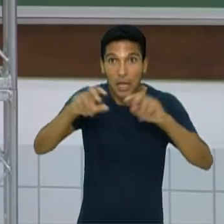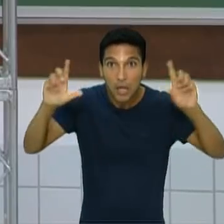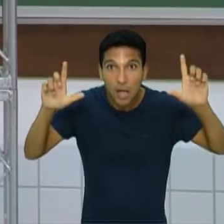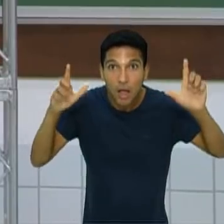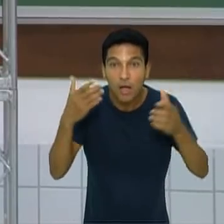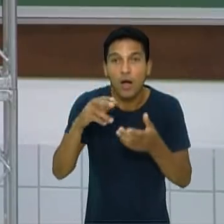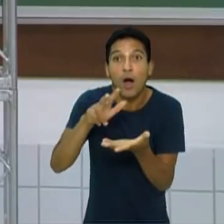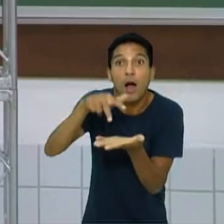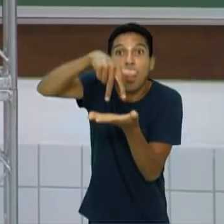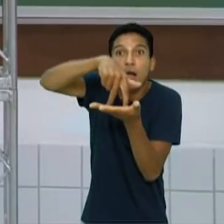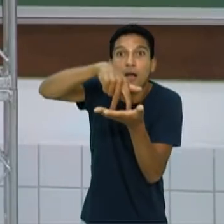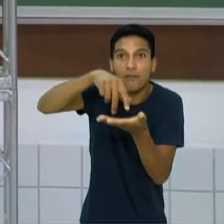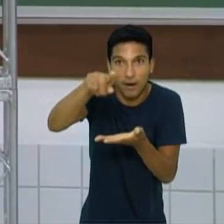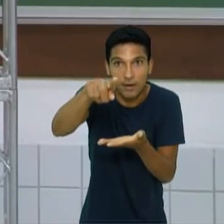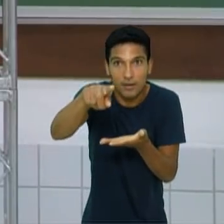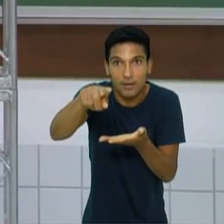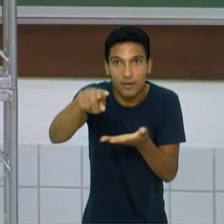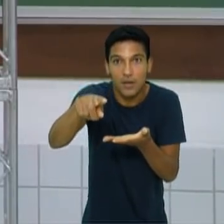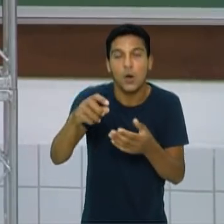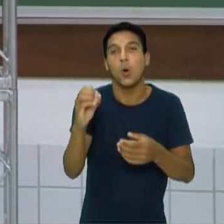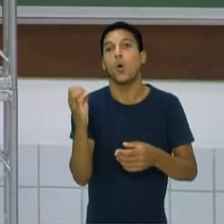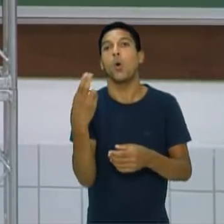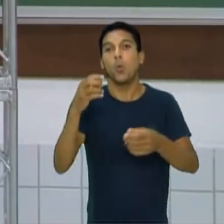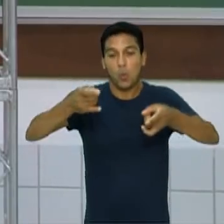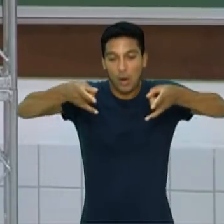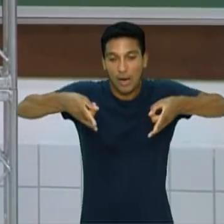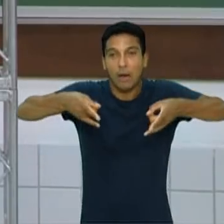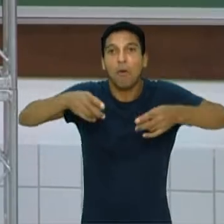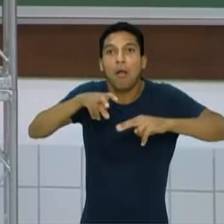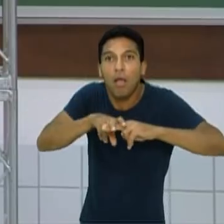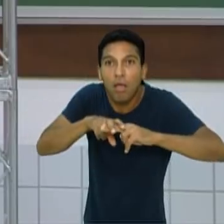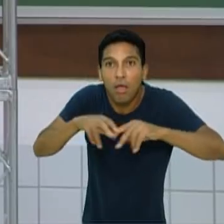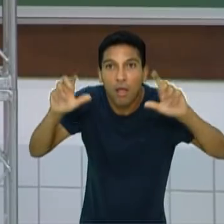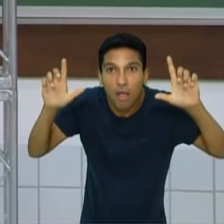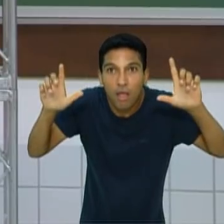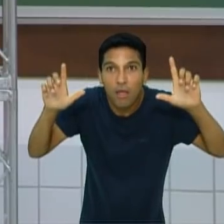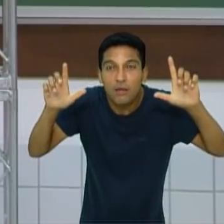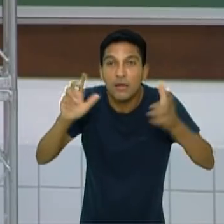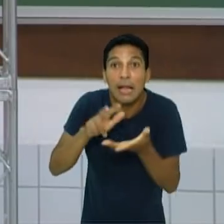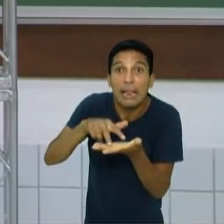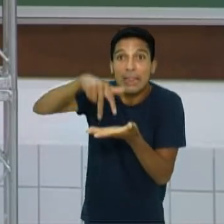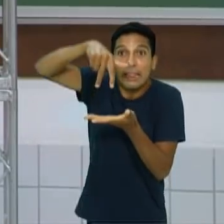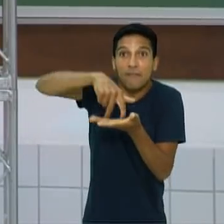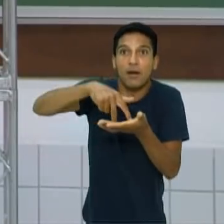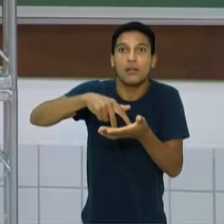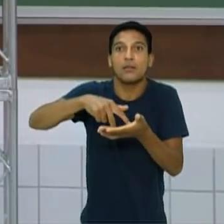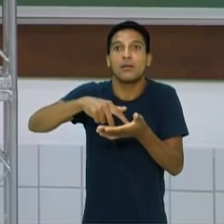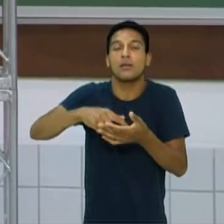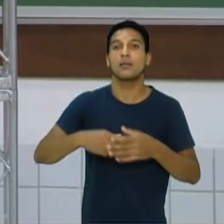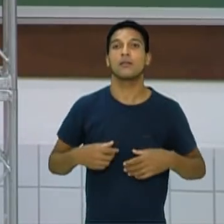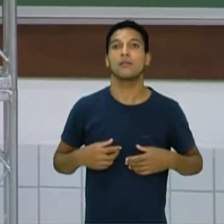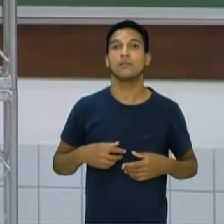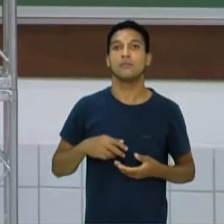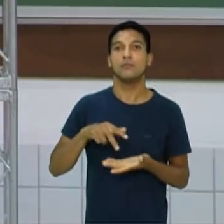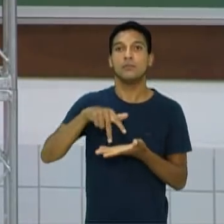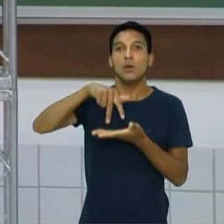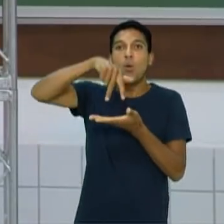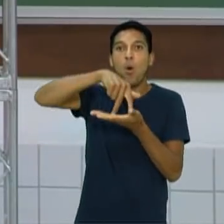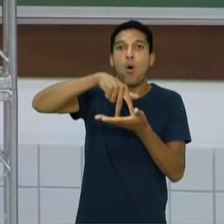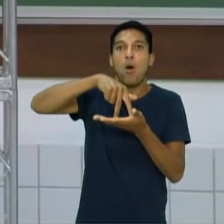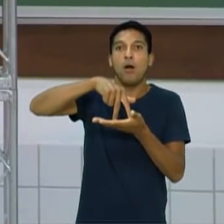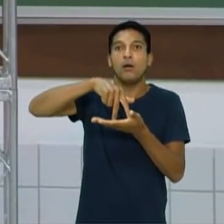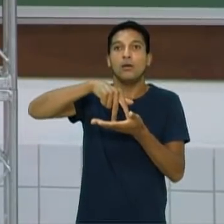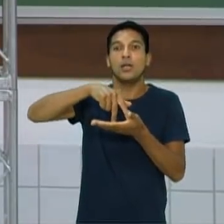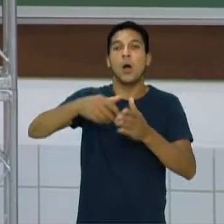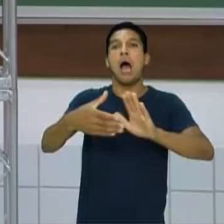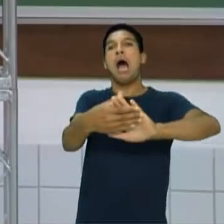do seu sofá, sai aí da cama, levanta, né? Dá uma erguida no seu corpo, fica de frente para